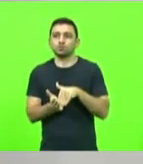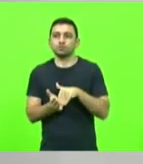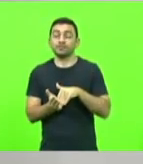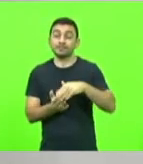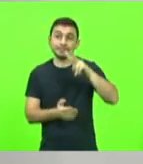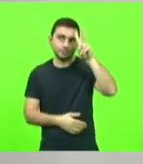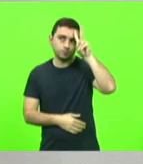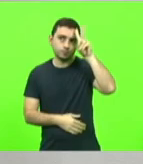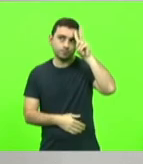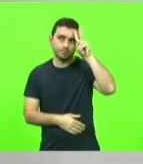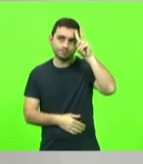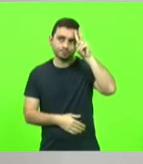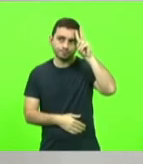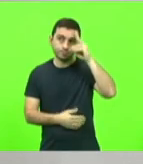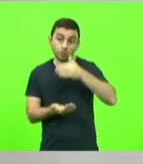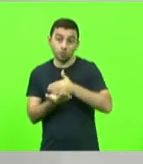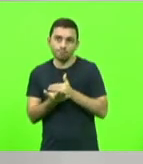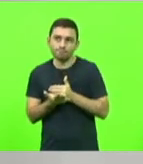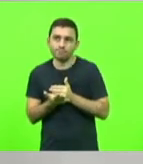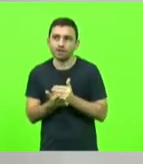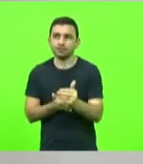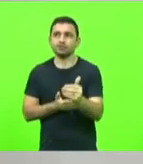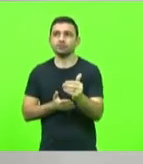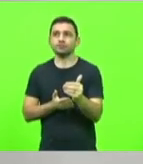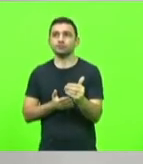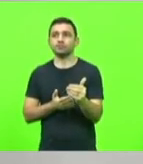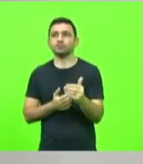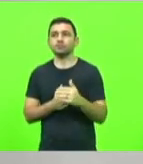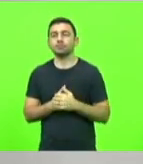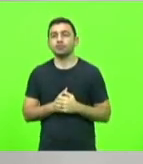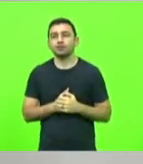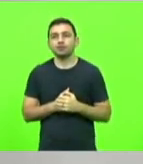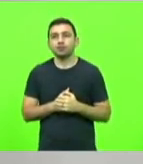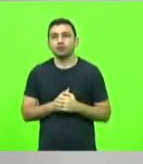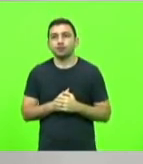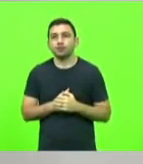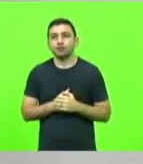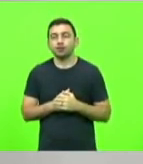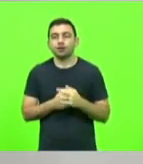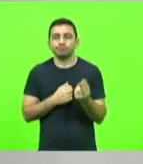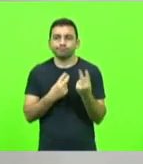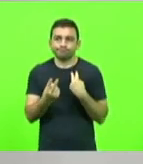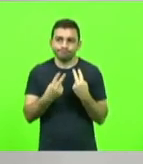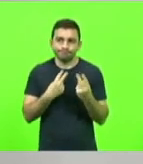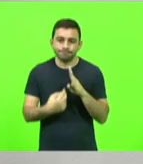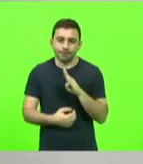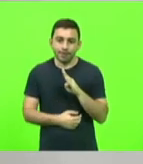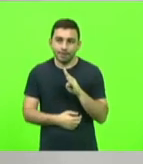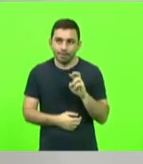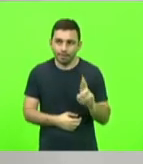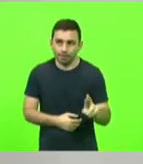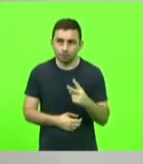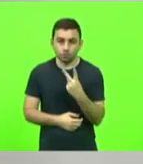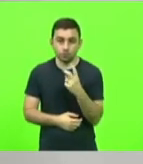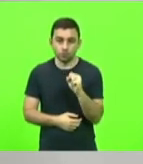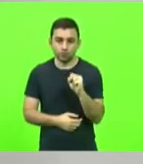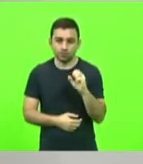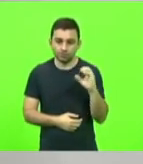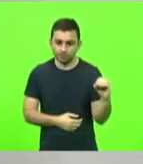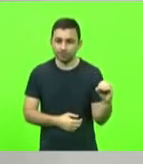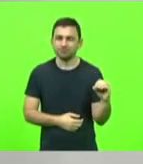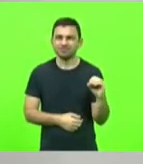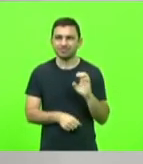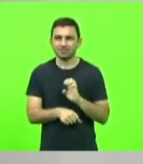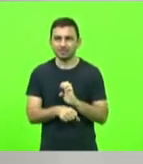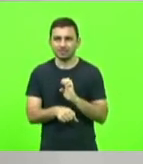-feira, foi inaugurado parte da duplicação da BR-280, o trecho estadualizado